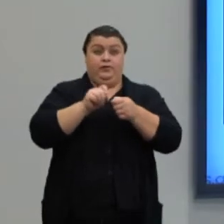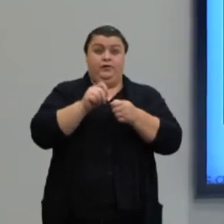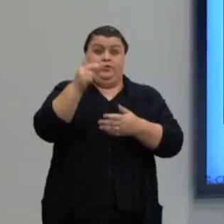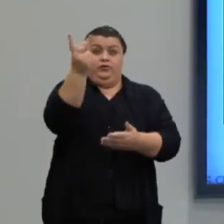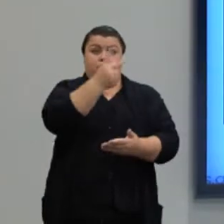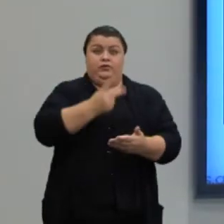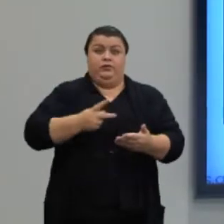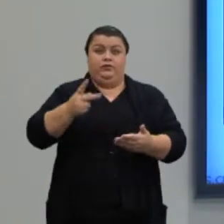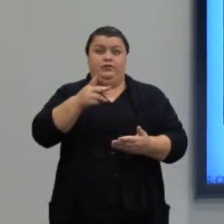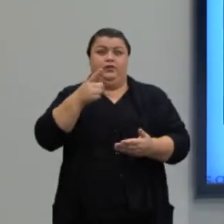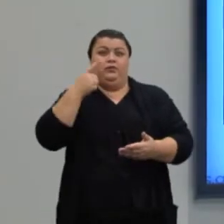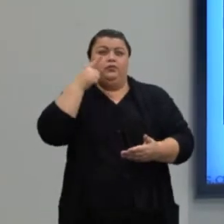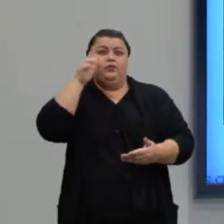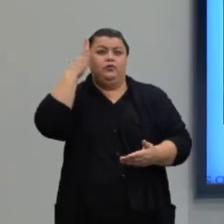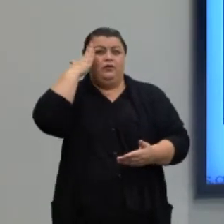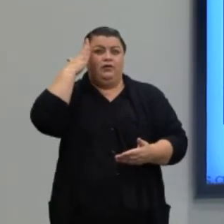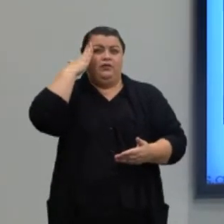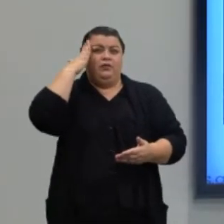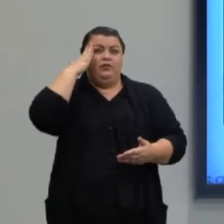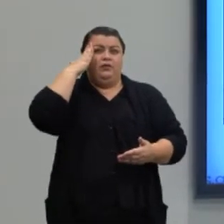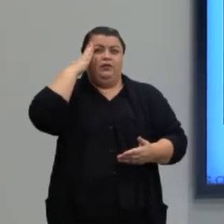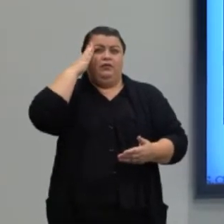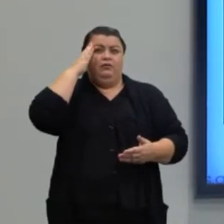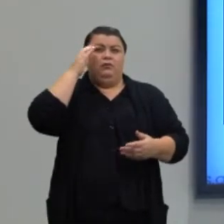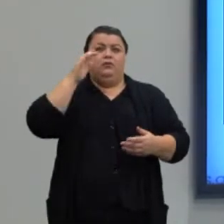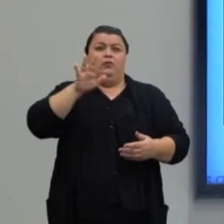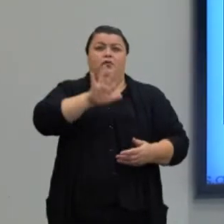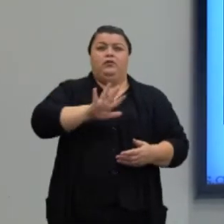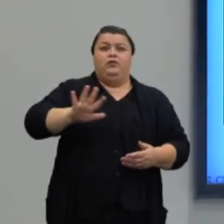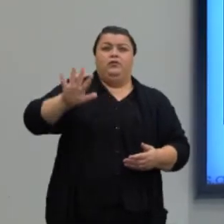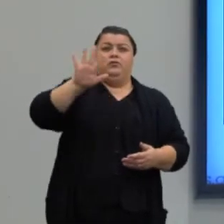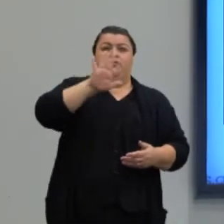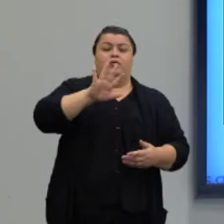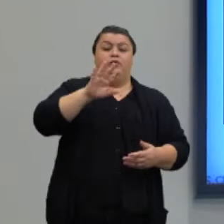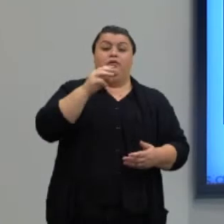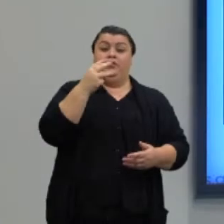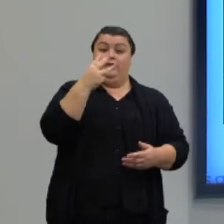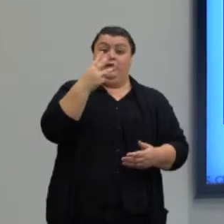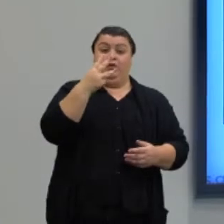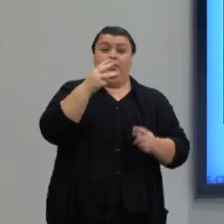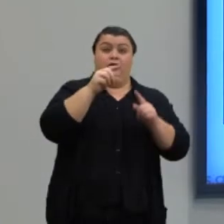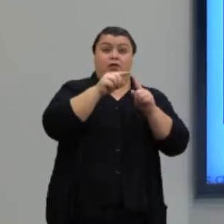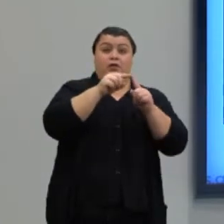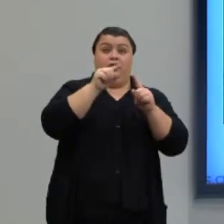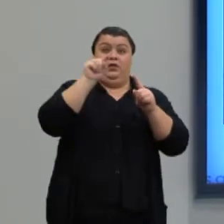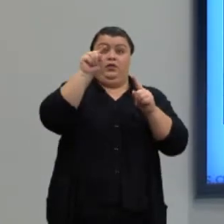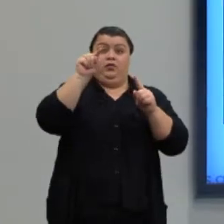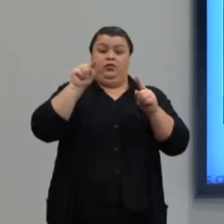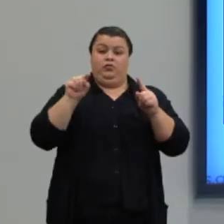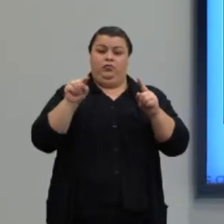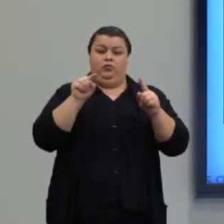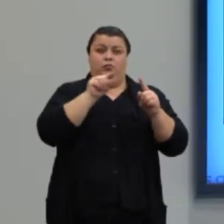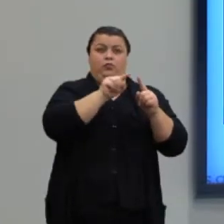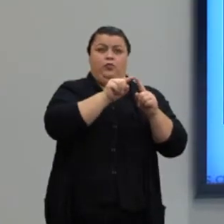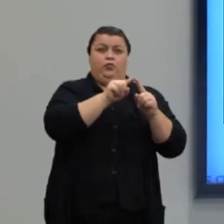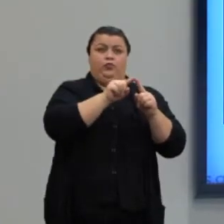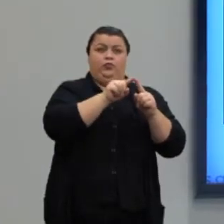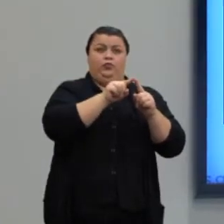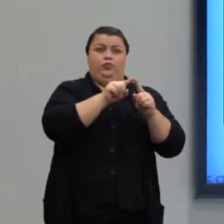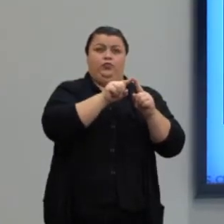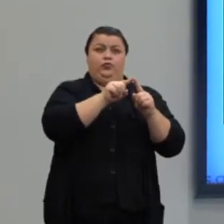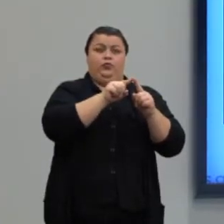entender. Dentro desse plano, três pontos distintos e não